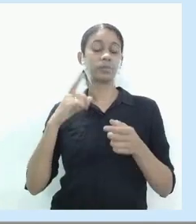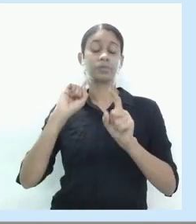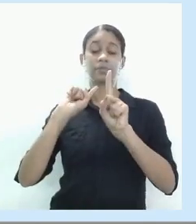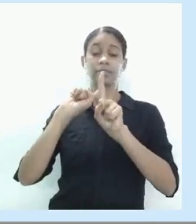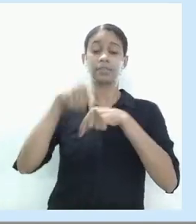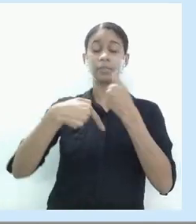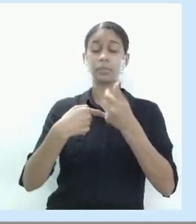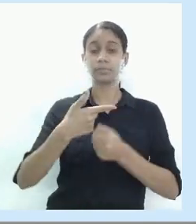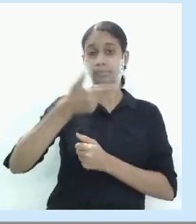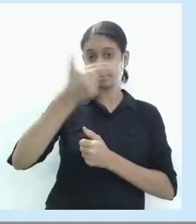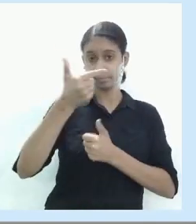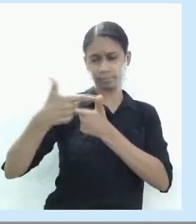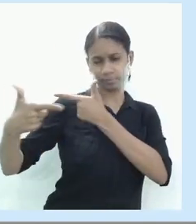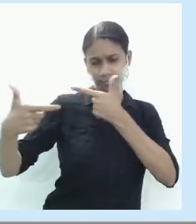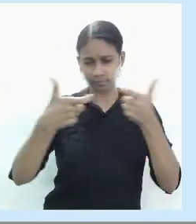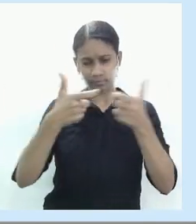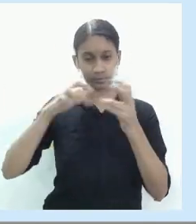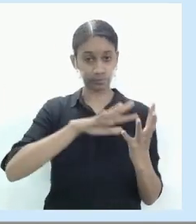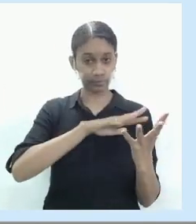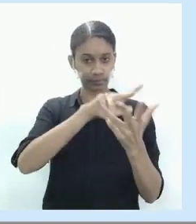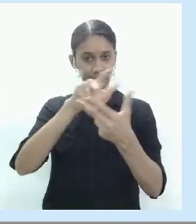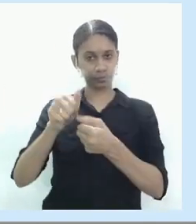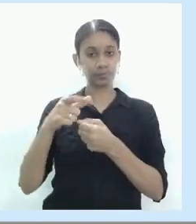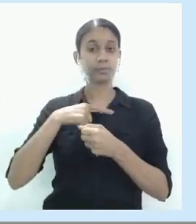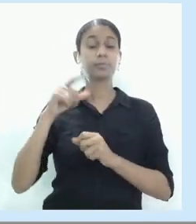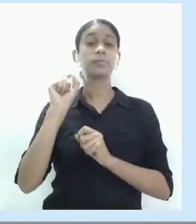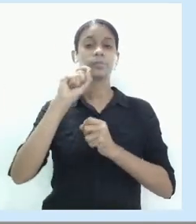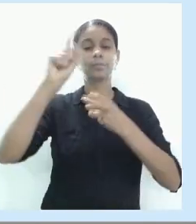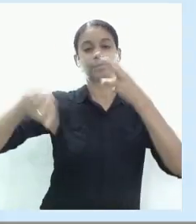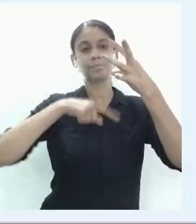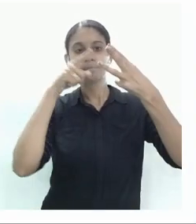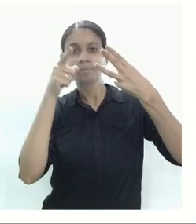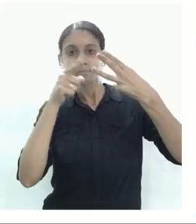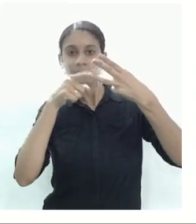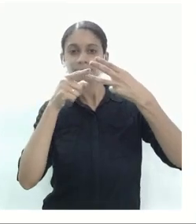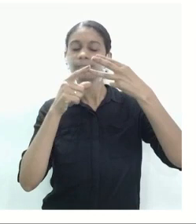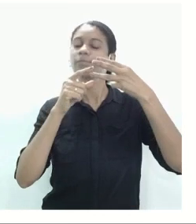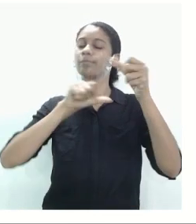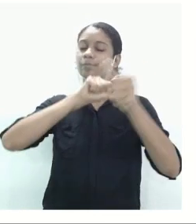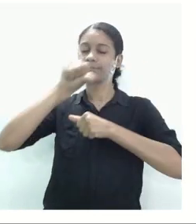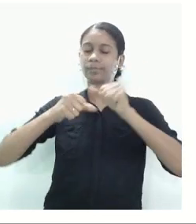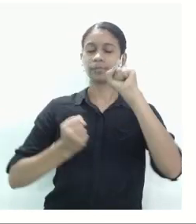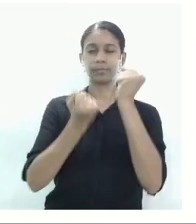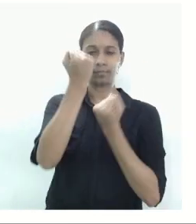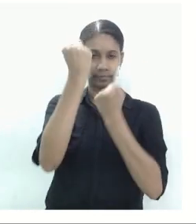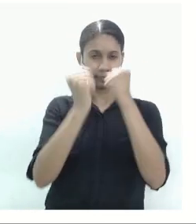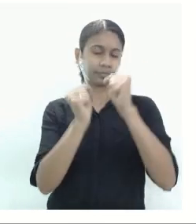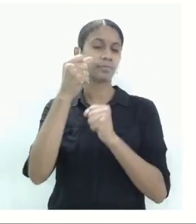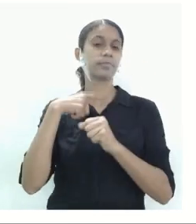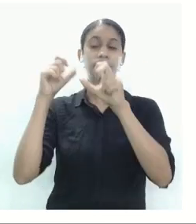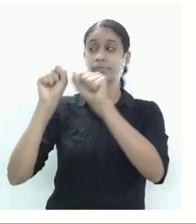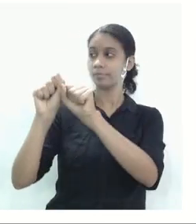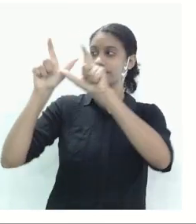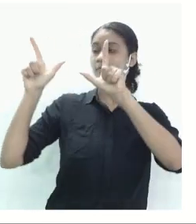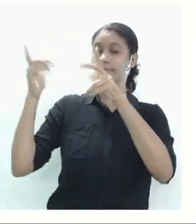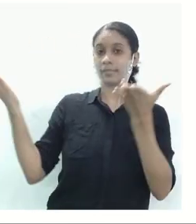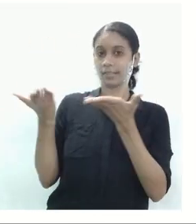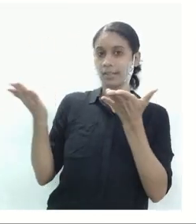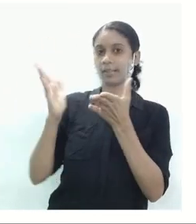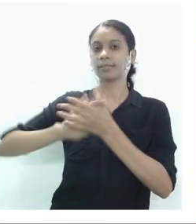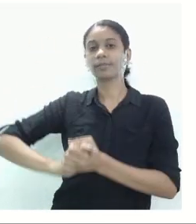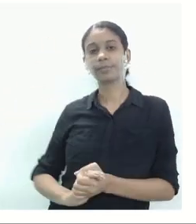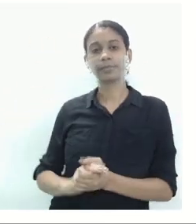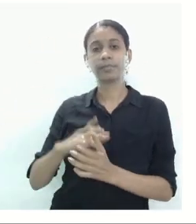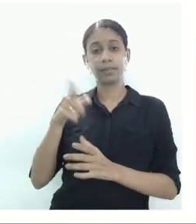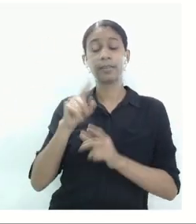guerra mundial, a terceira revolução, vai lá no slide, a terceira revolução industrial, que é a revolução técnica,